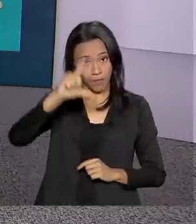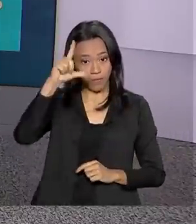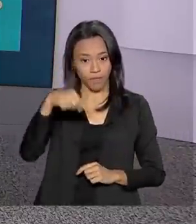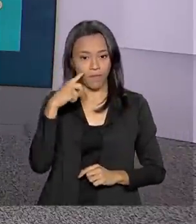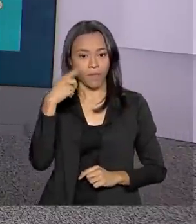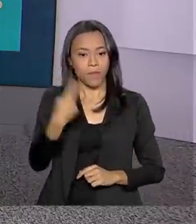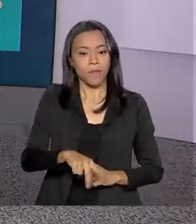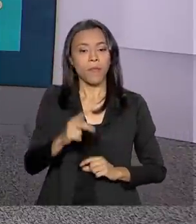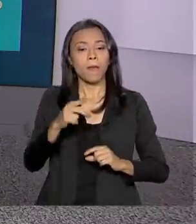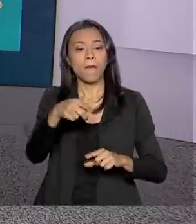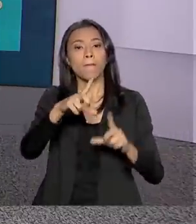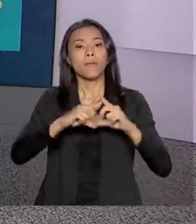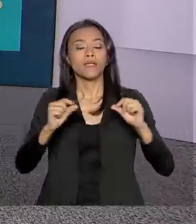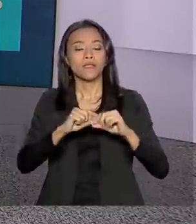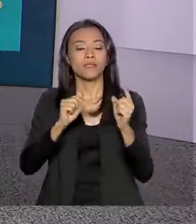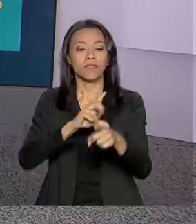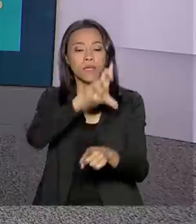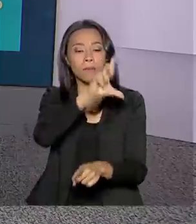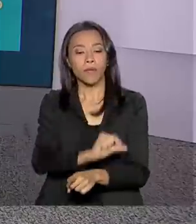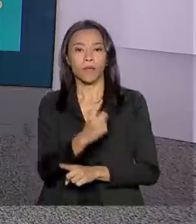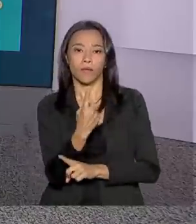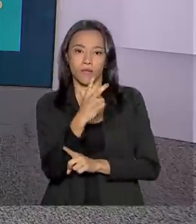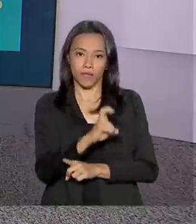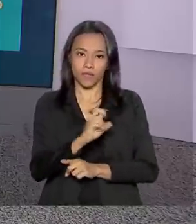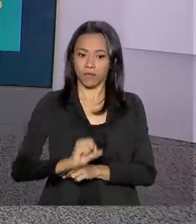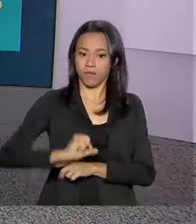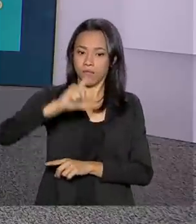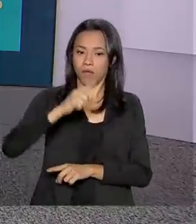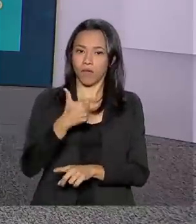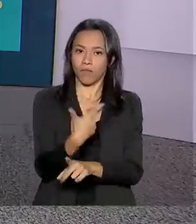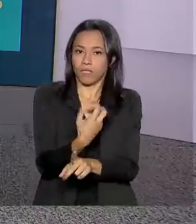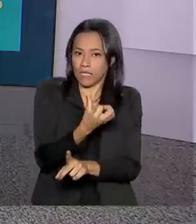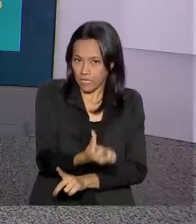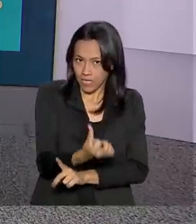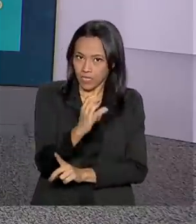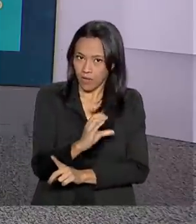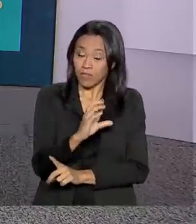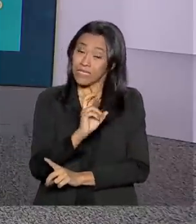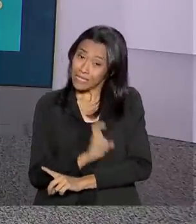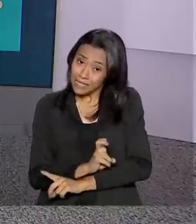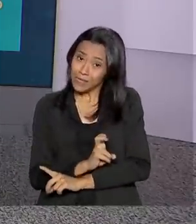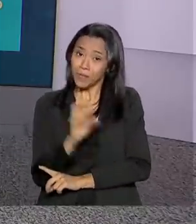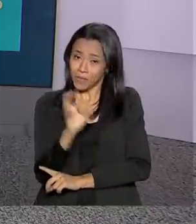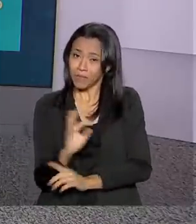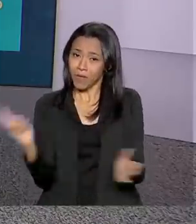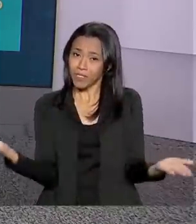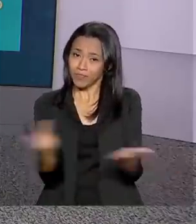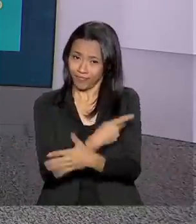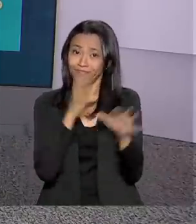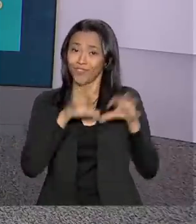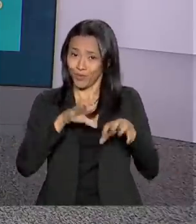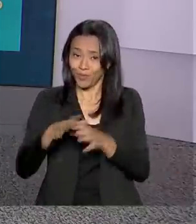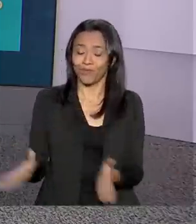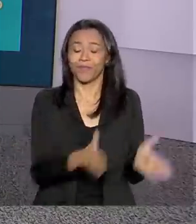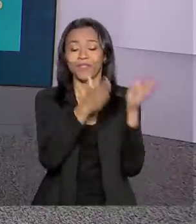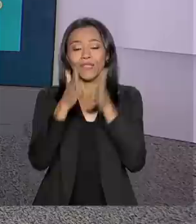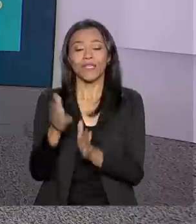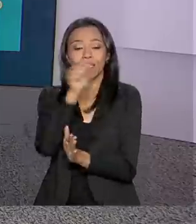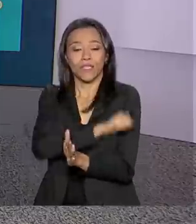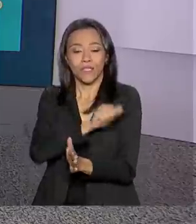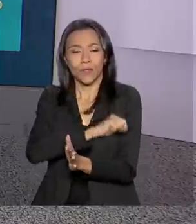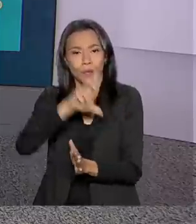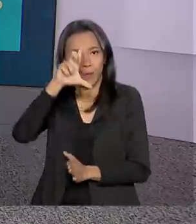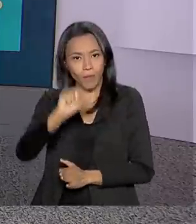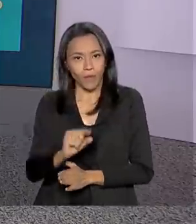Em Brasília, os termômetros marcam mínima de 15, máxima de 26 graus, 5% de possibilidade de chuva. Rio de Janeiro,